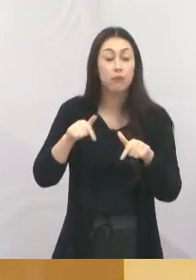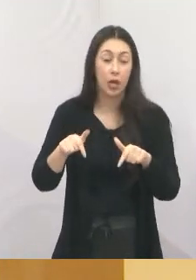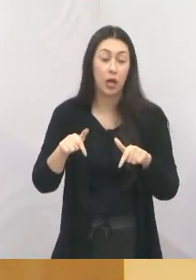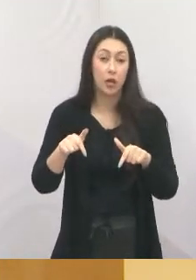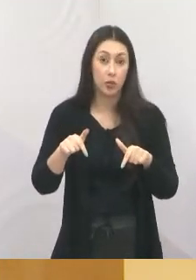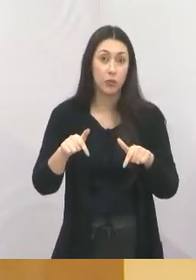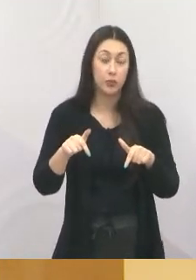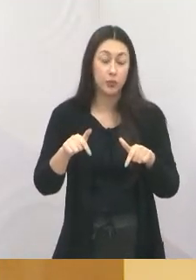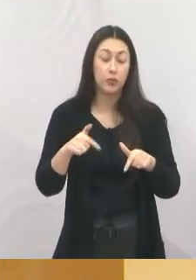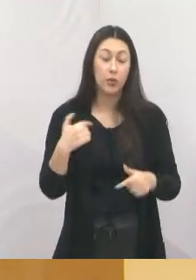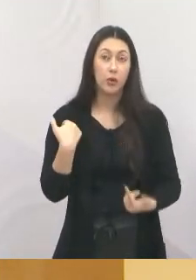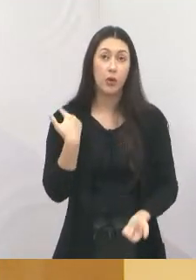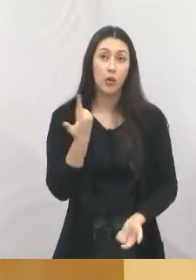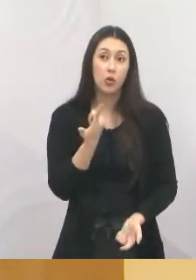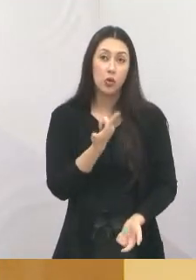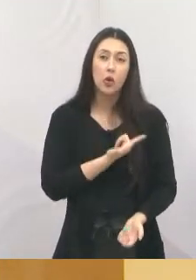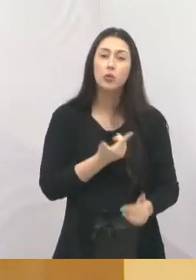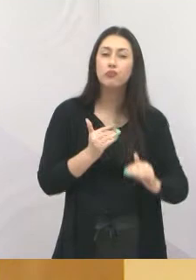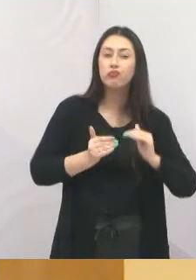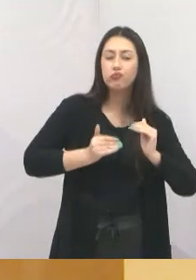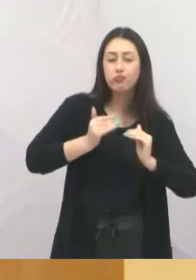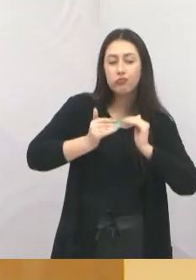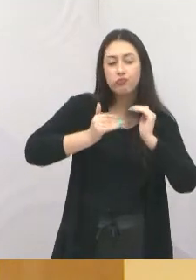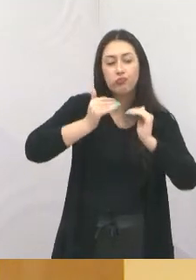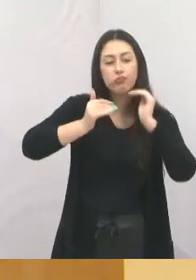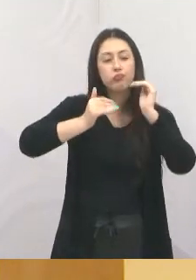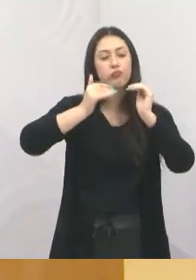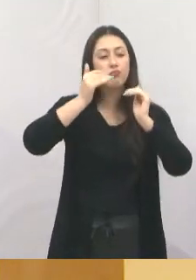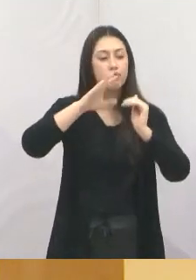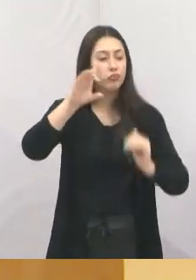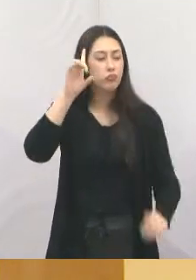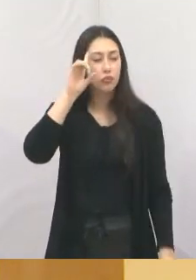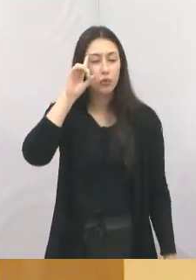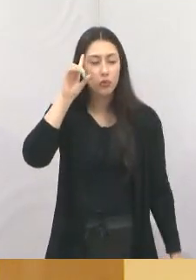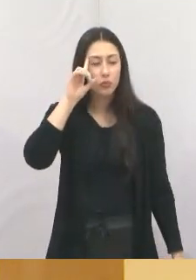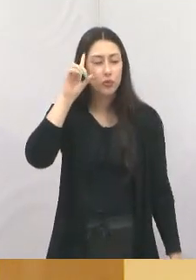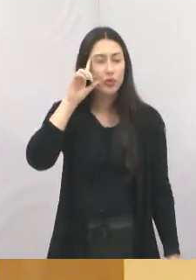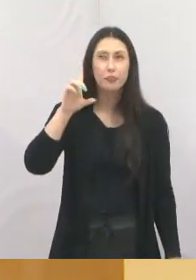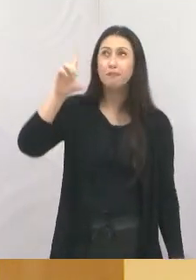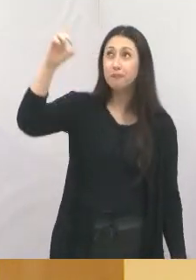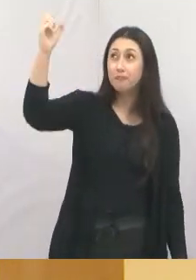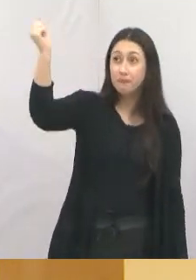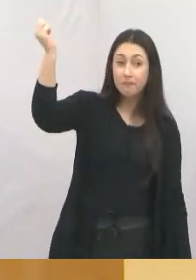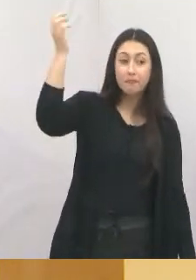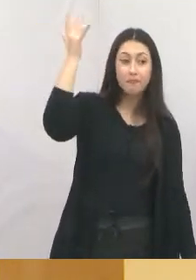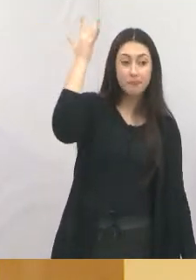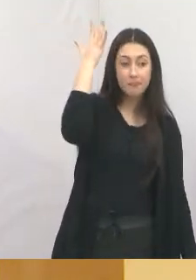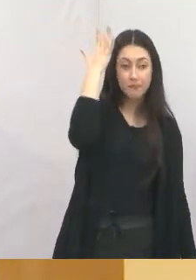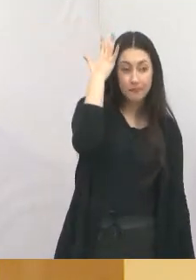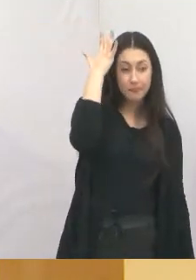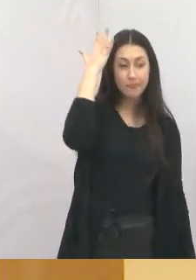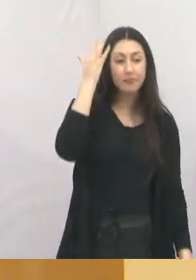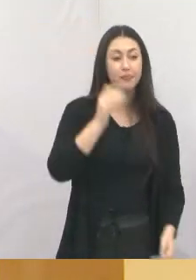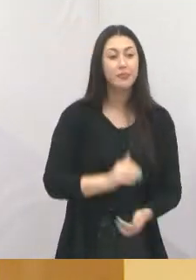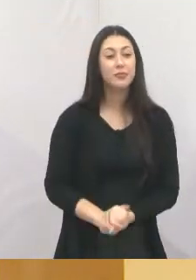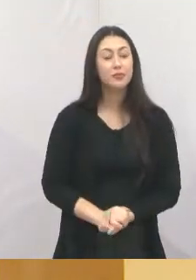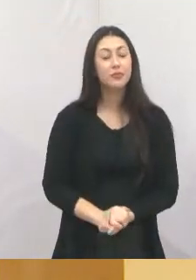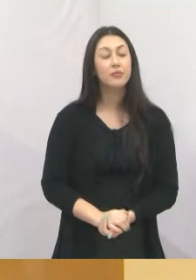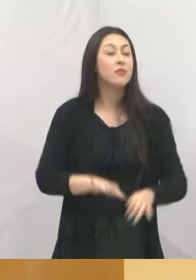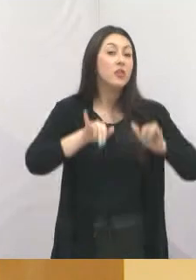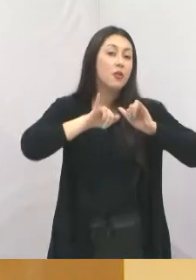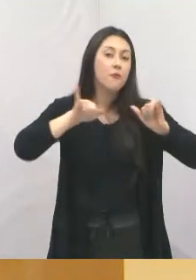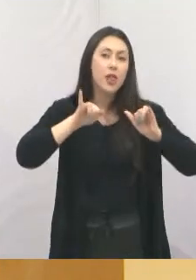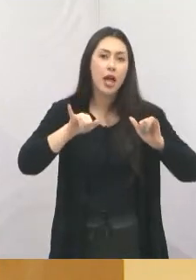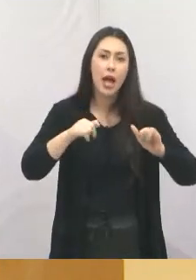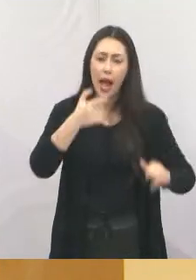trabalho que a gente vem alcançando o êxito a cada dia, com a graça de Deus, e quero dizer a você que